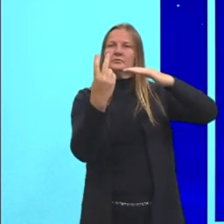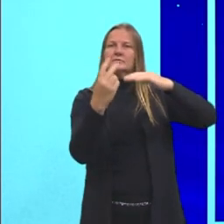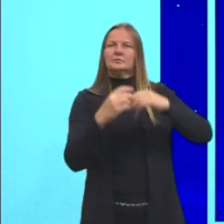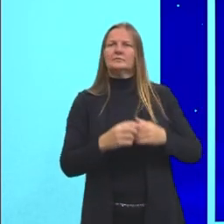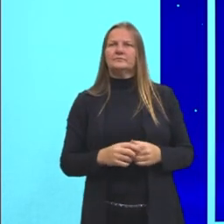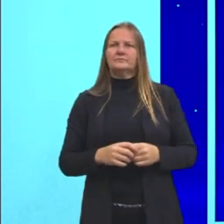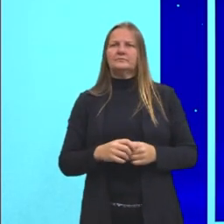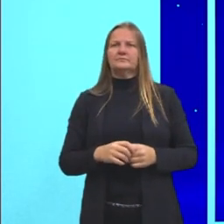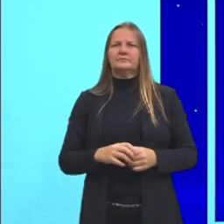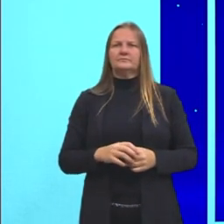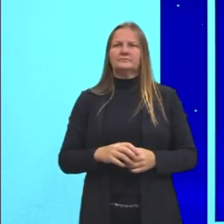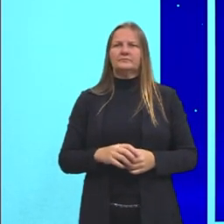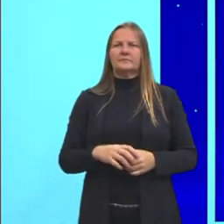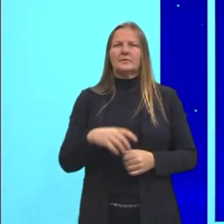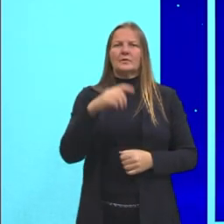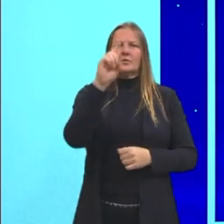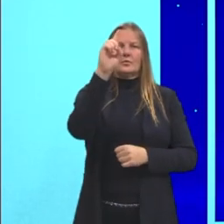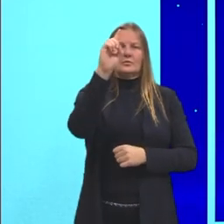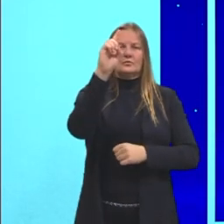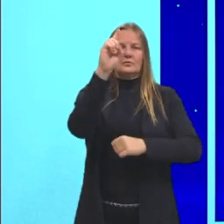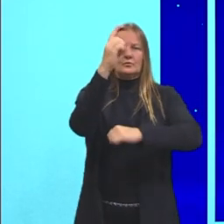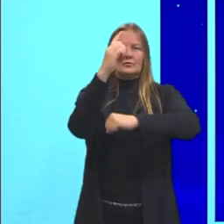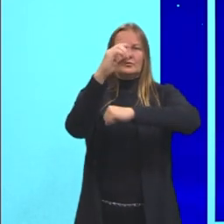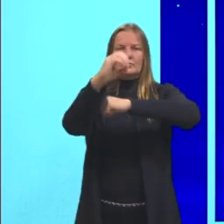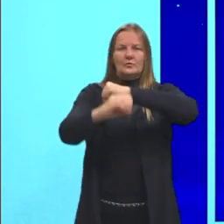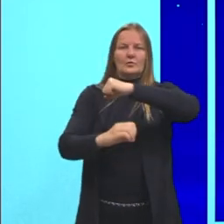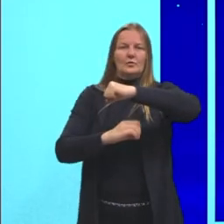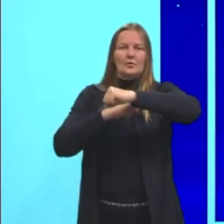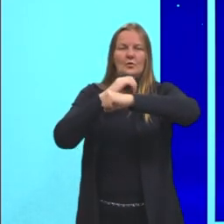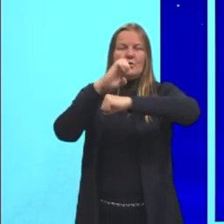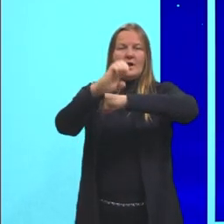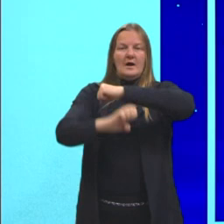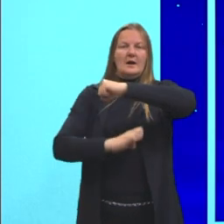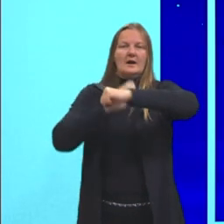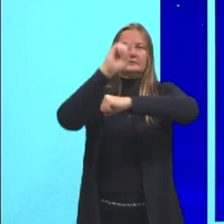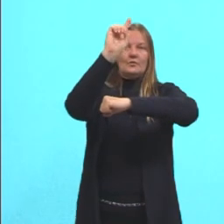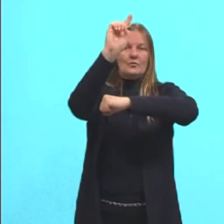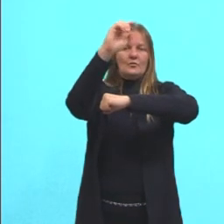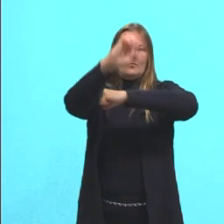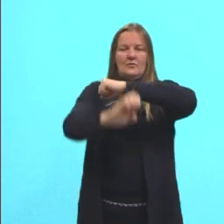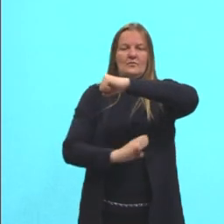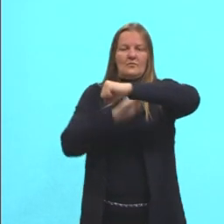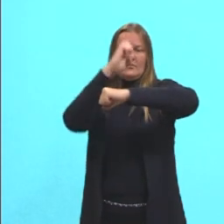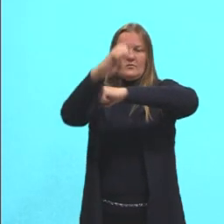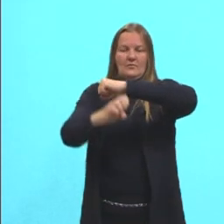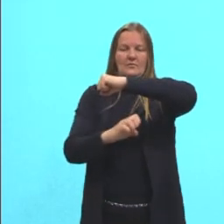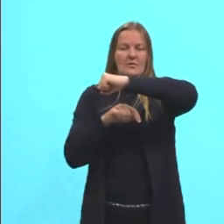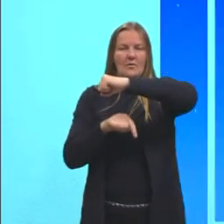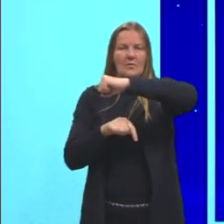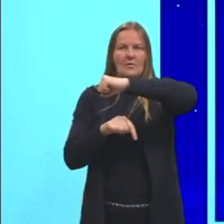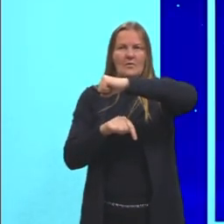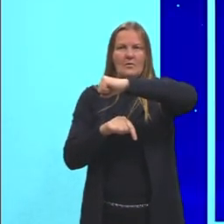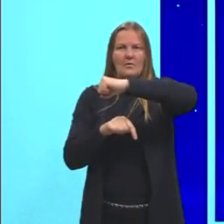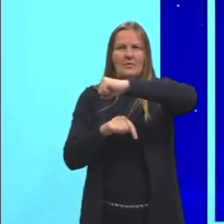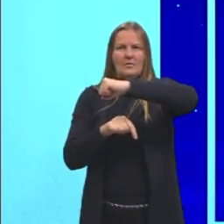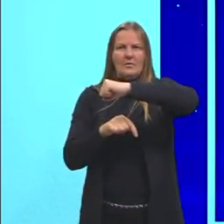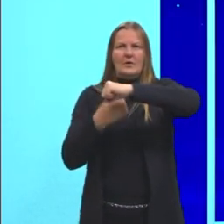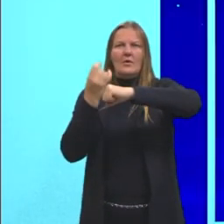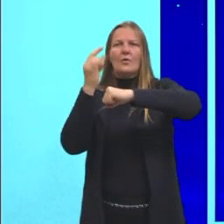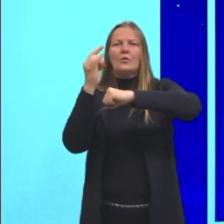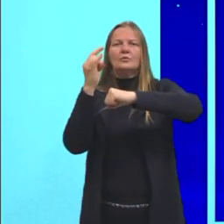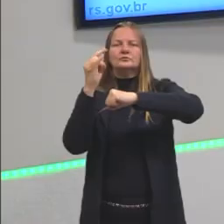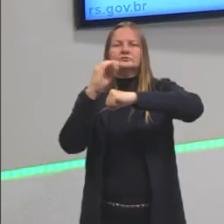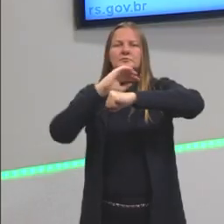um em cima e um aqui embaixo. Então, esse aqui também tem dois poucos elétrons na última